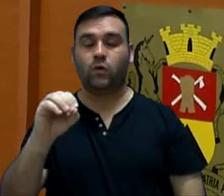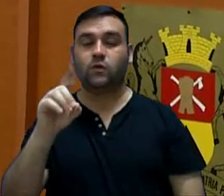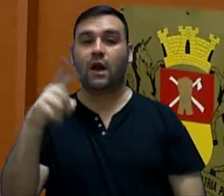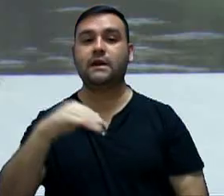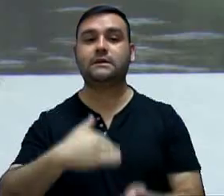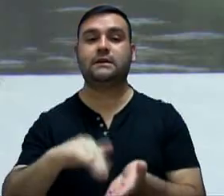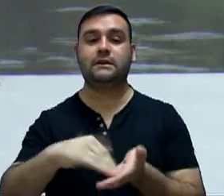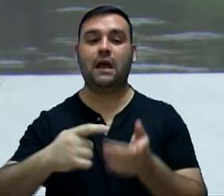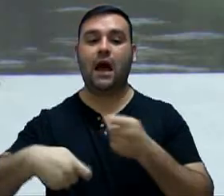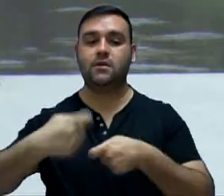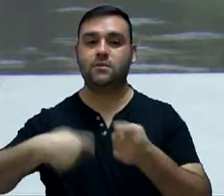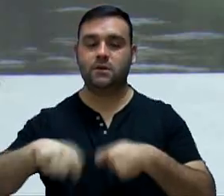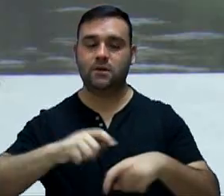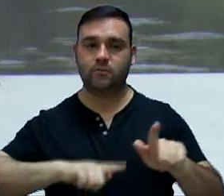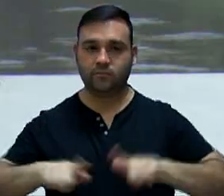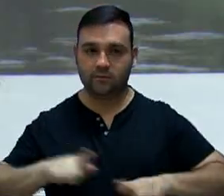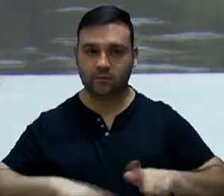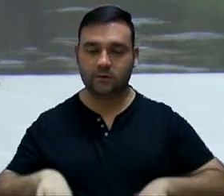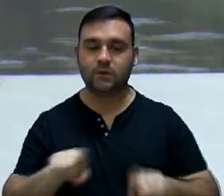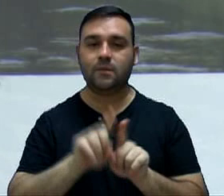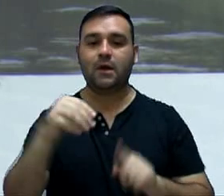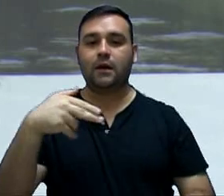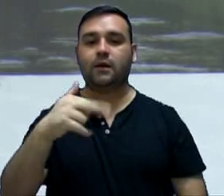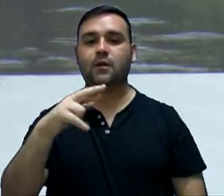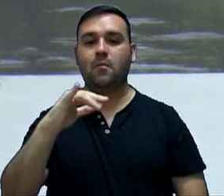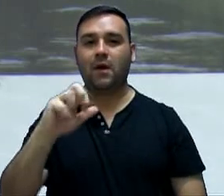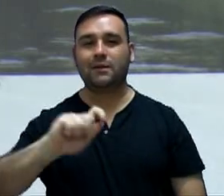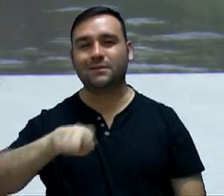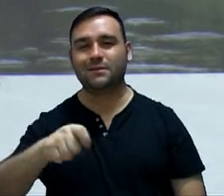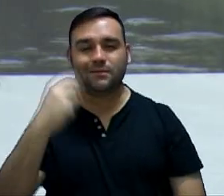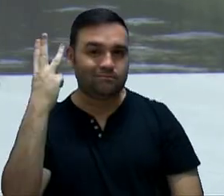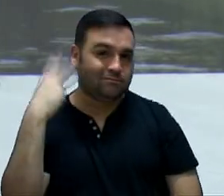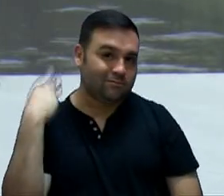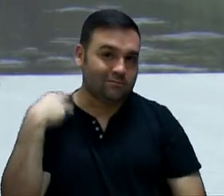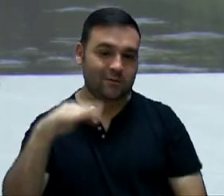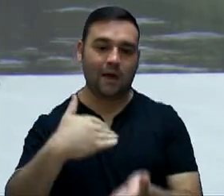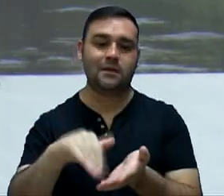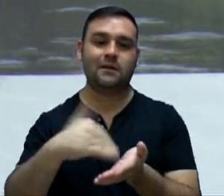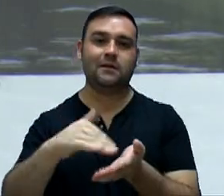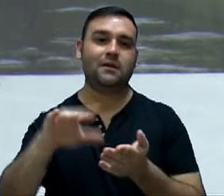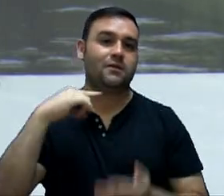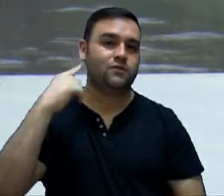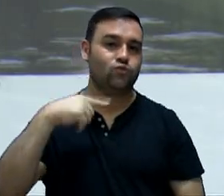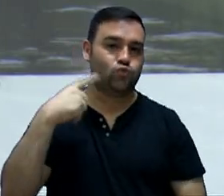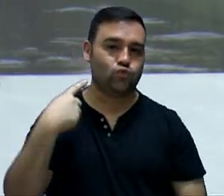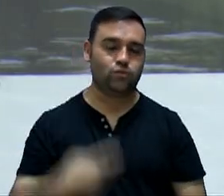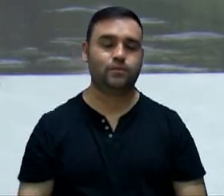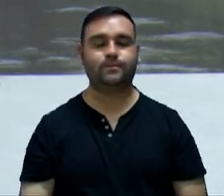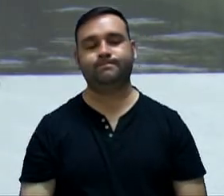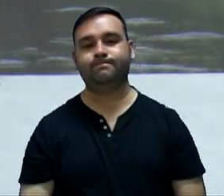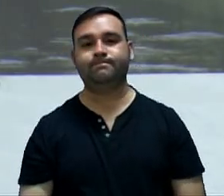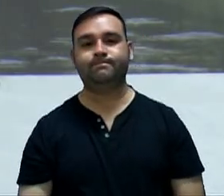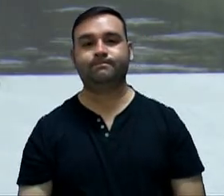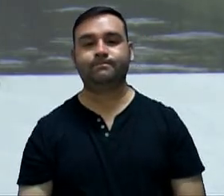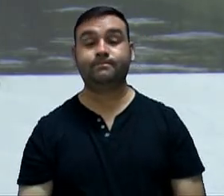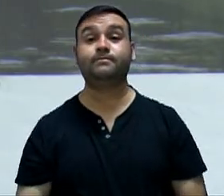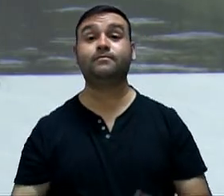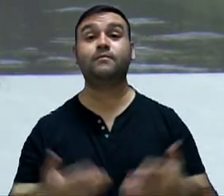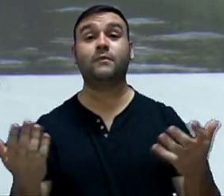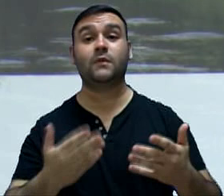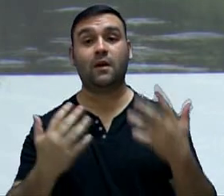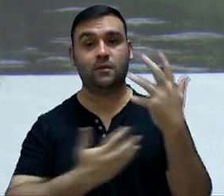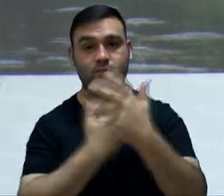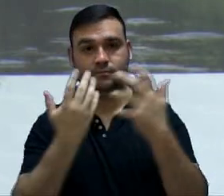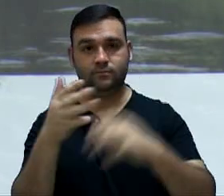Gestão Administrativa aqui da Câmara e a doutora Márcia Pegorelli, nossa secretária jurídica. O hino